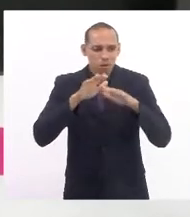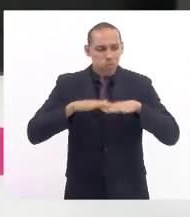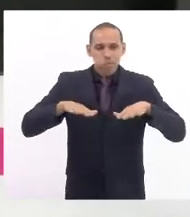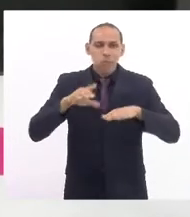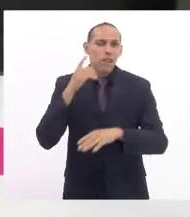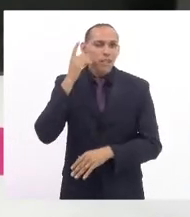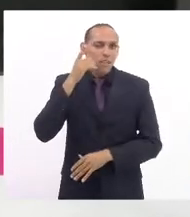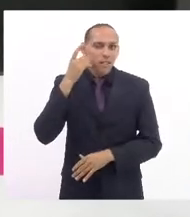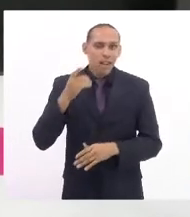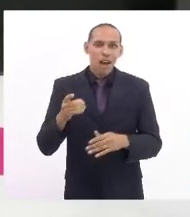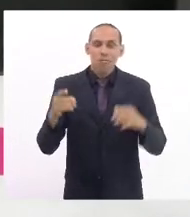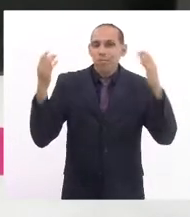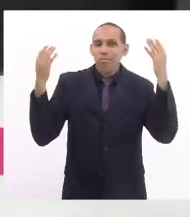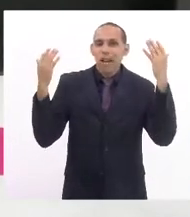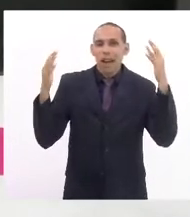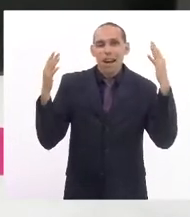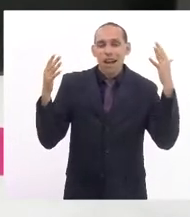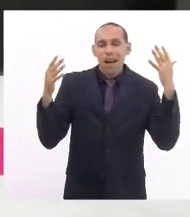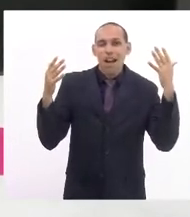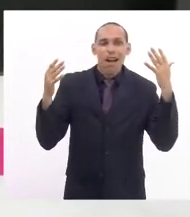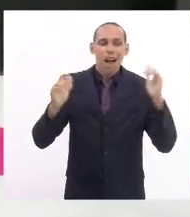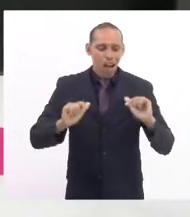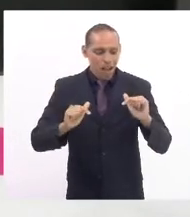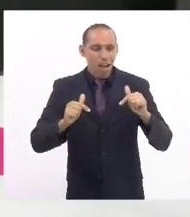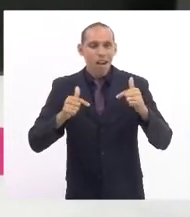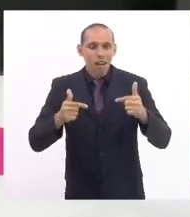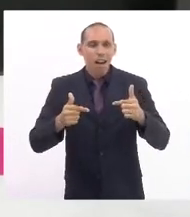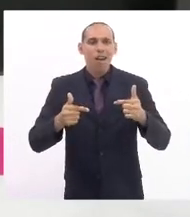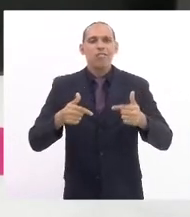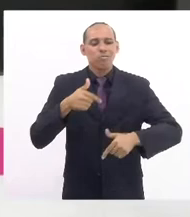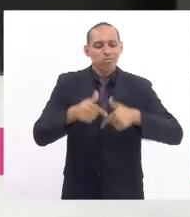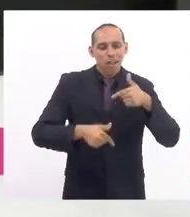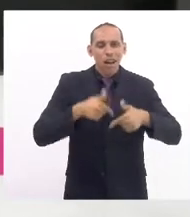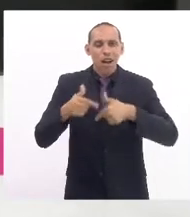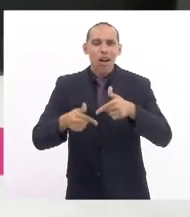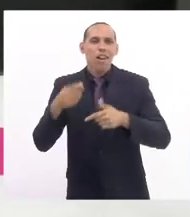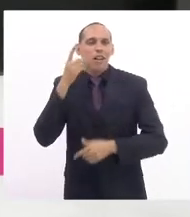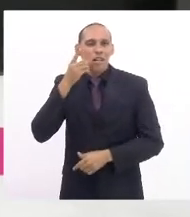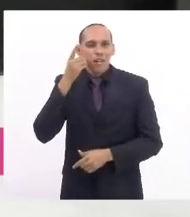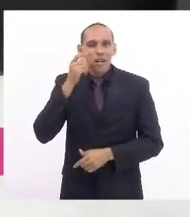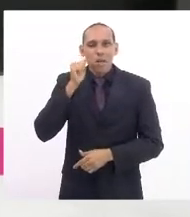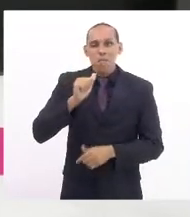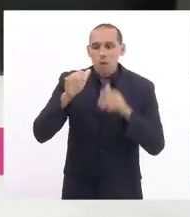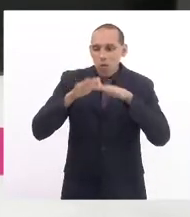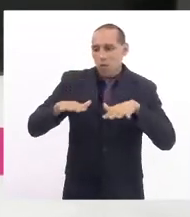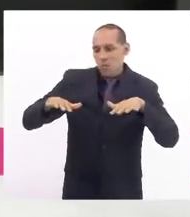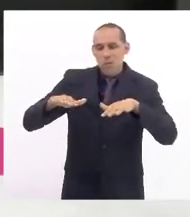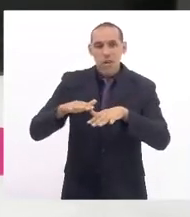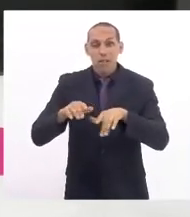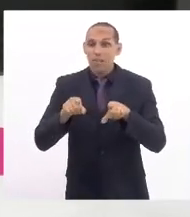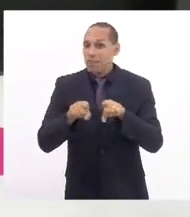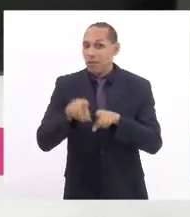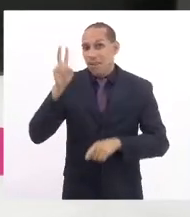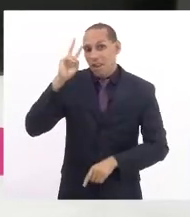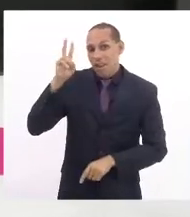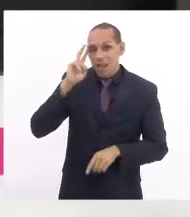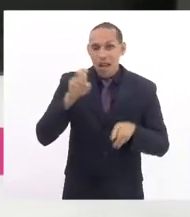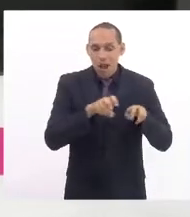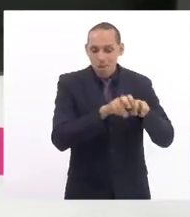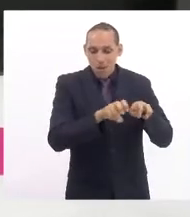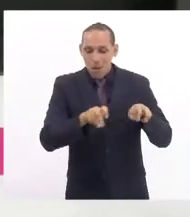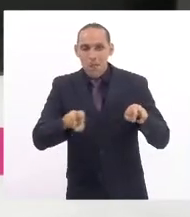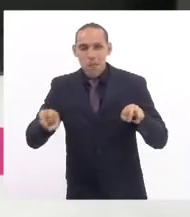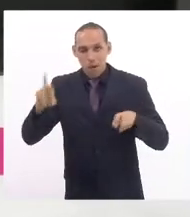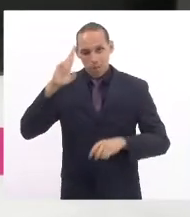parabenizar a atuação de todas as deputadas. Lembrando que nós temos na mesa diretora duas